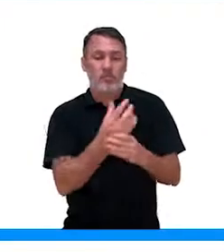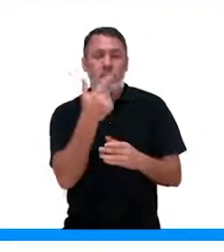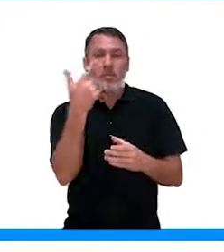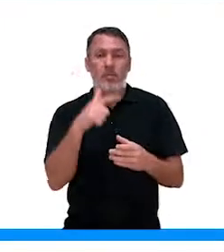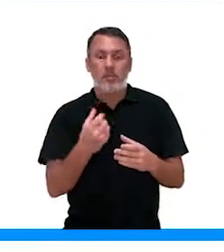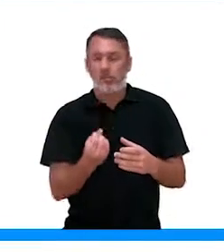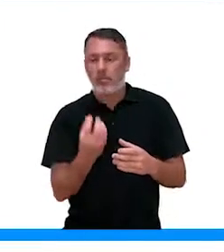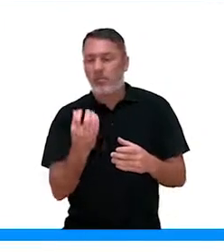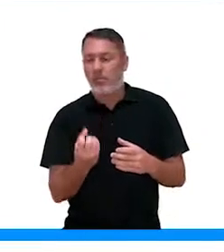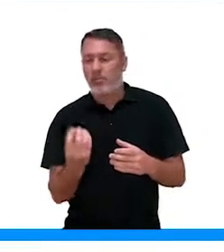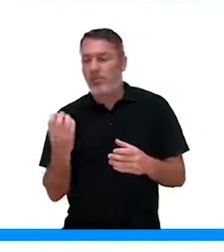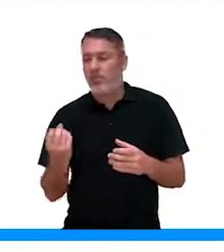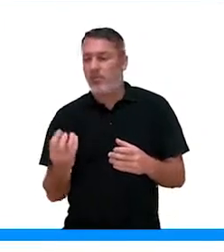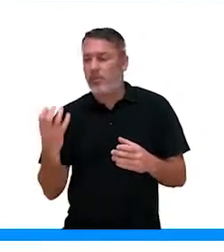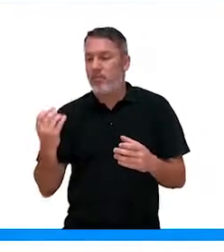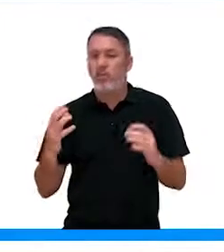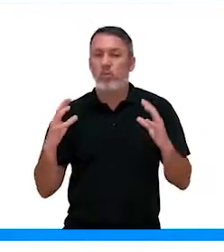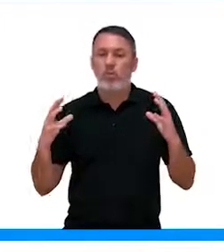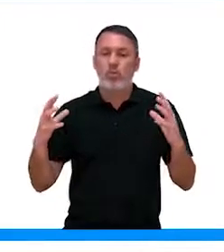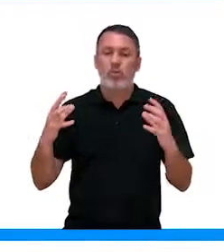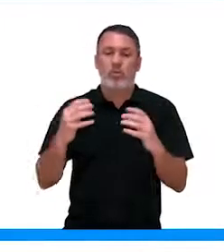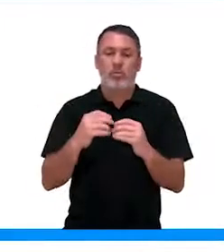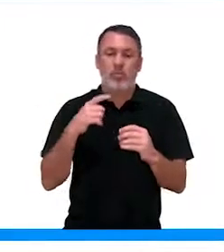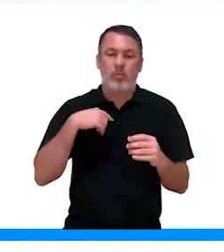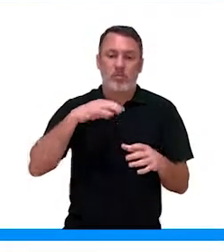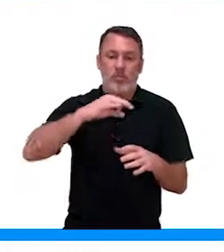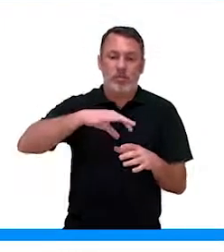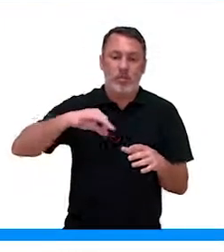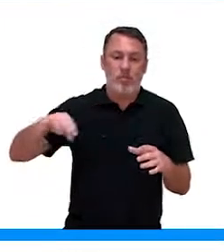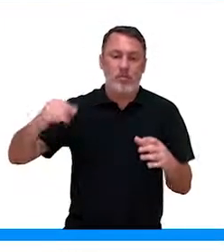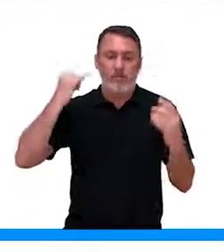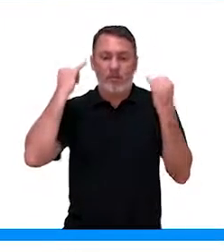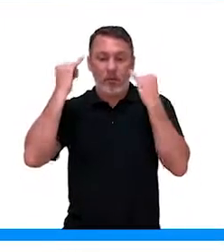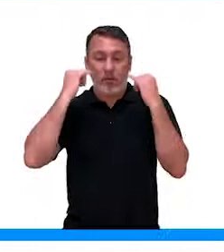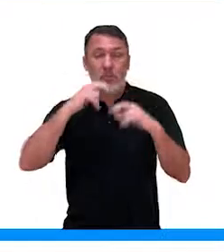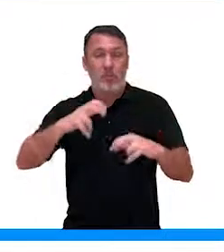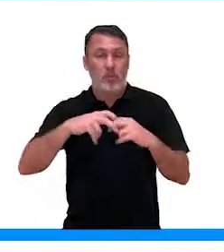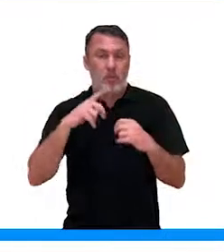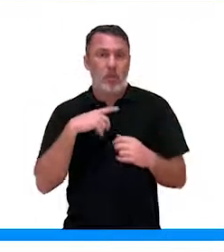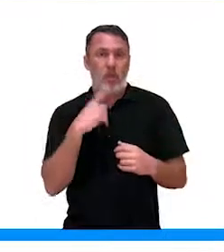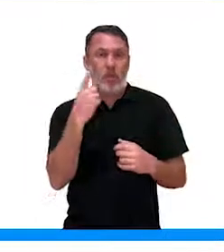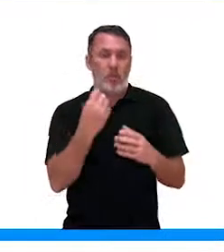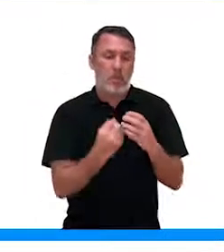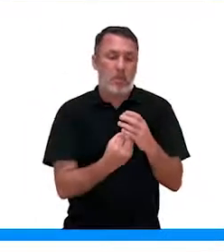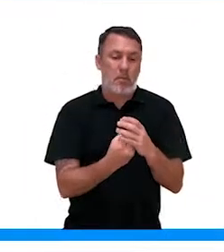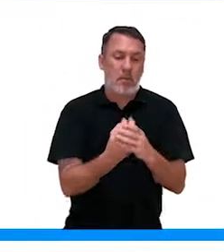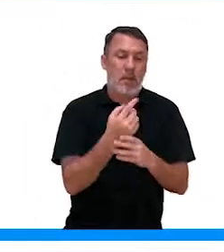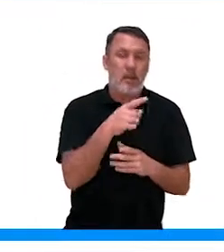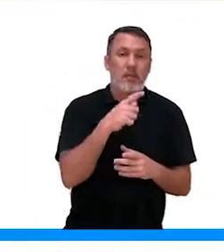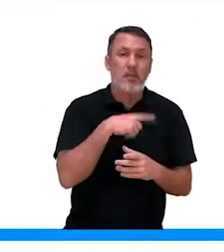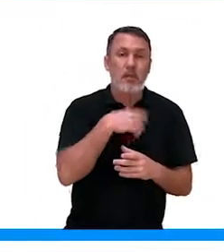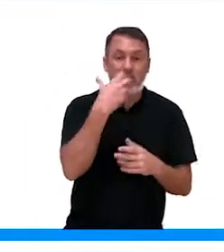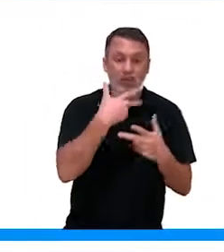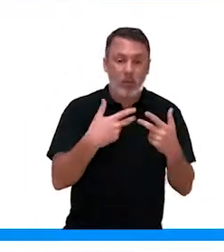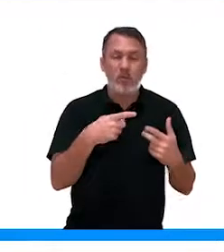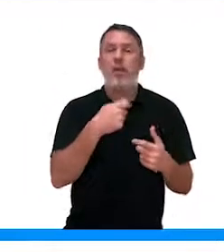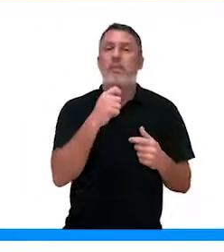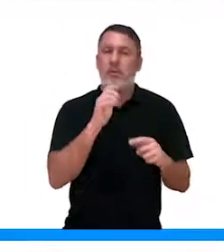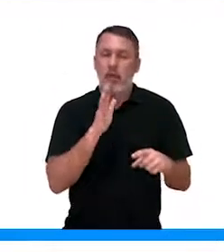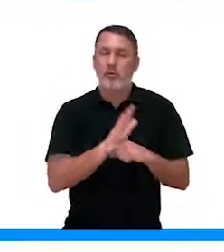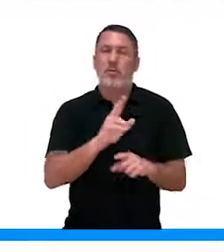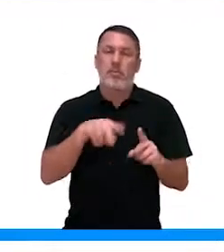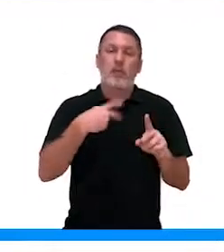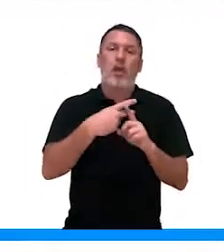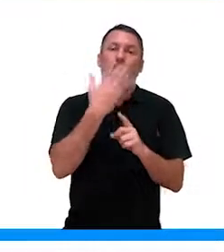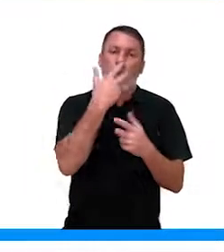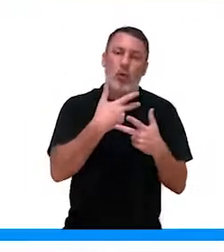o transporte é direcionado todo para os frutos e as sementes em formação. Então, quando uma planta está dando fruto, é ali que precisa de